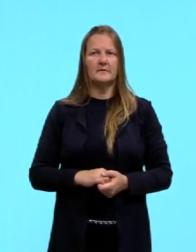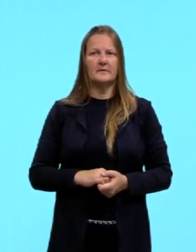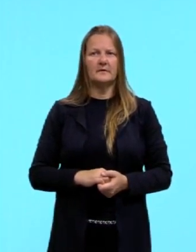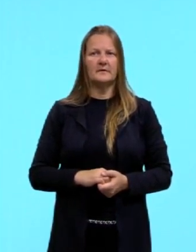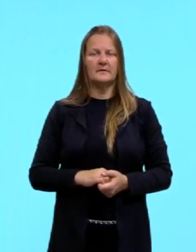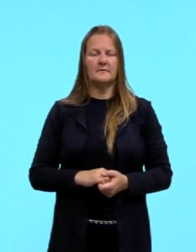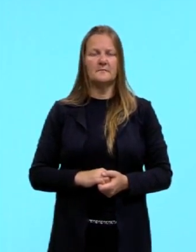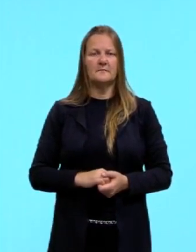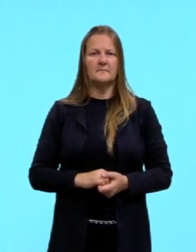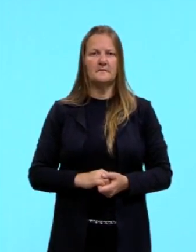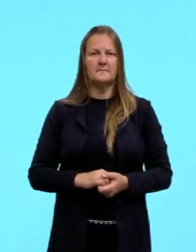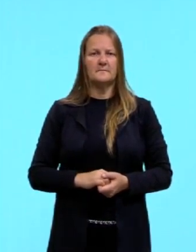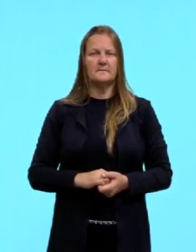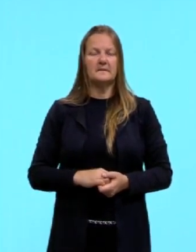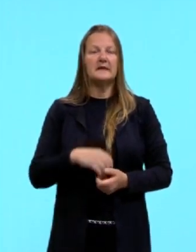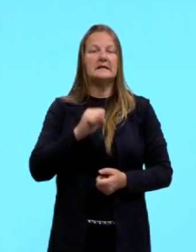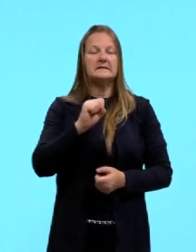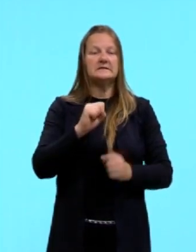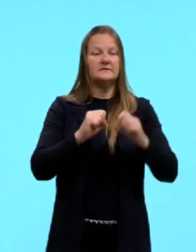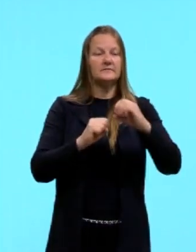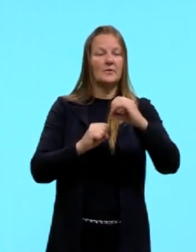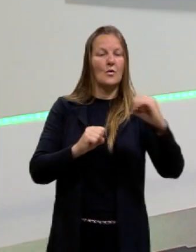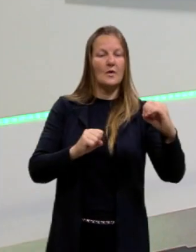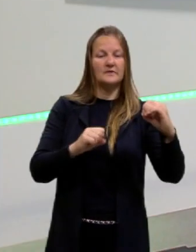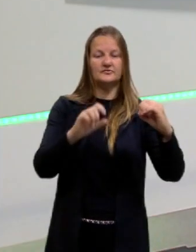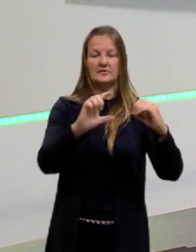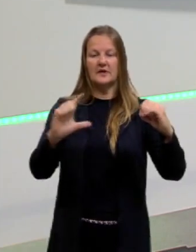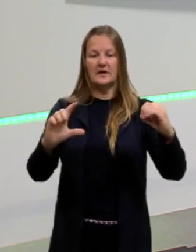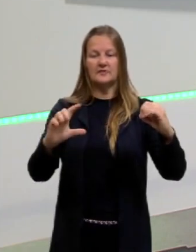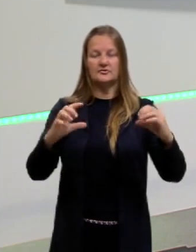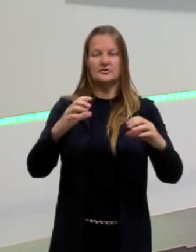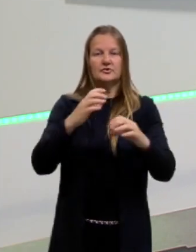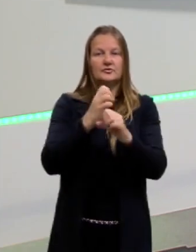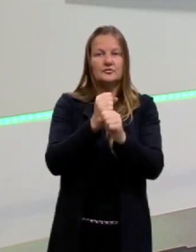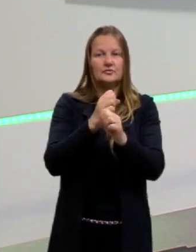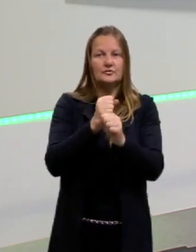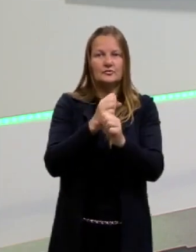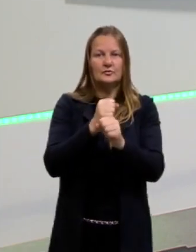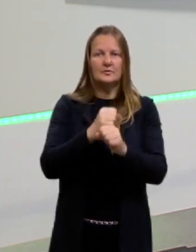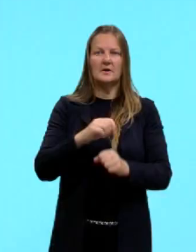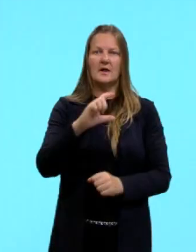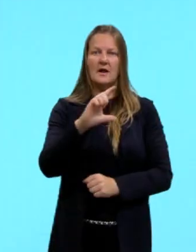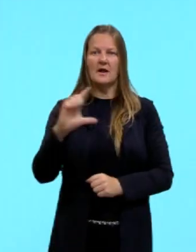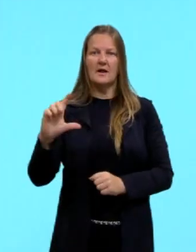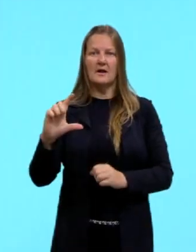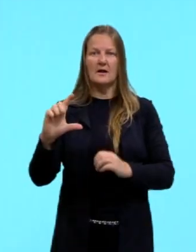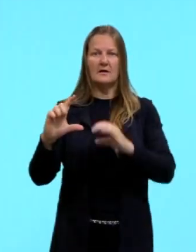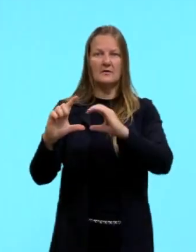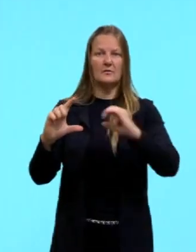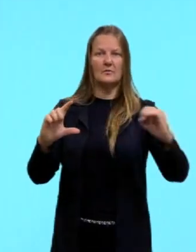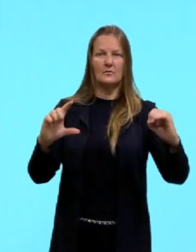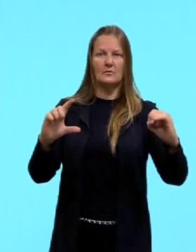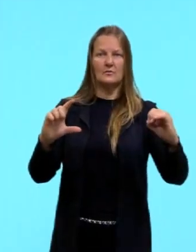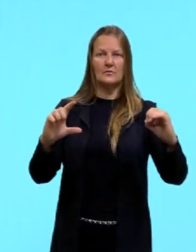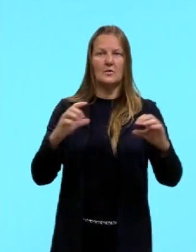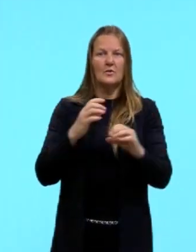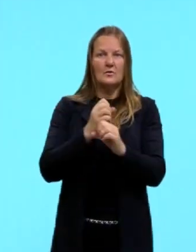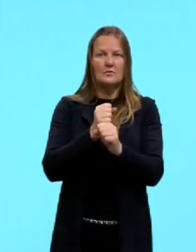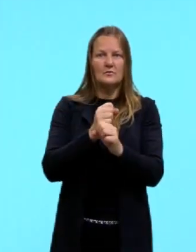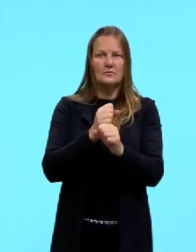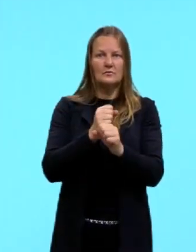consegue somar, tá, e aqui tem um ponto importante, se eu vou de oeste para leste, eu somo horas, tá,